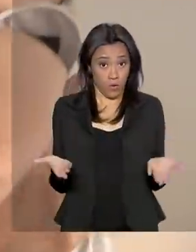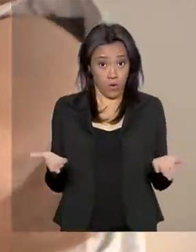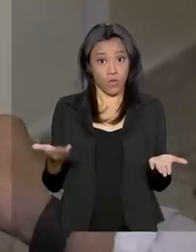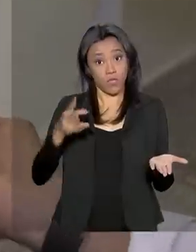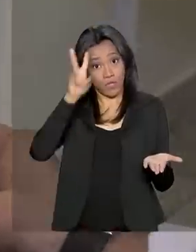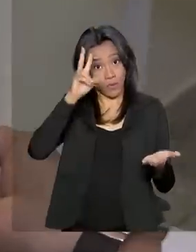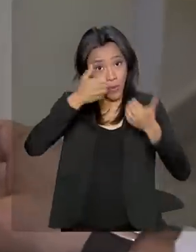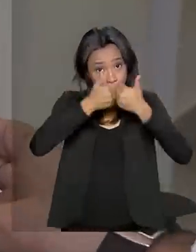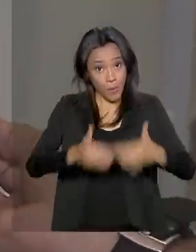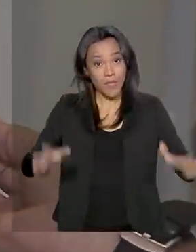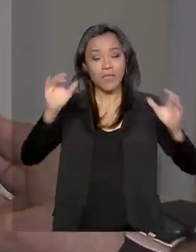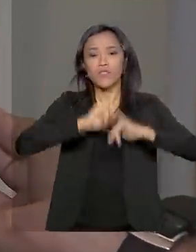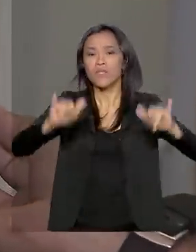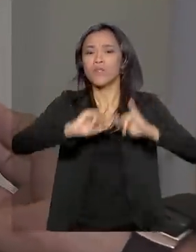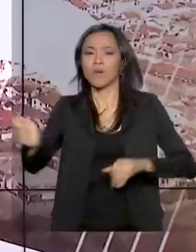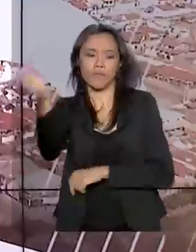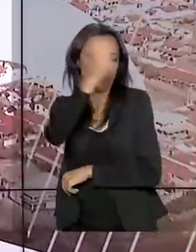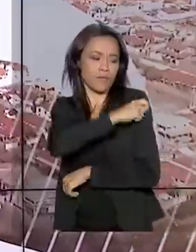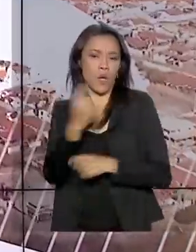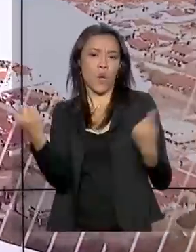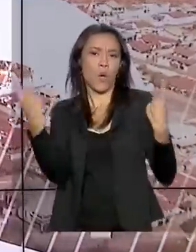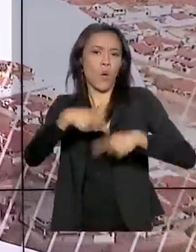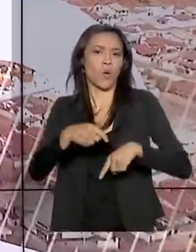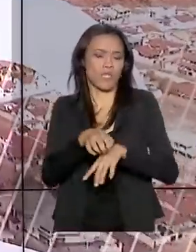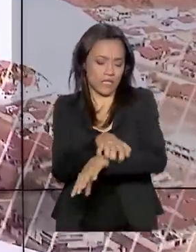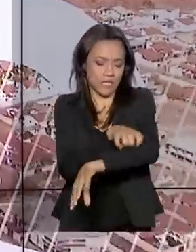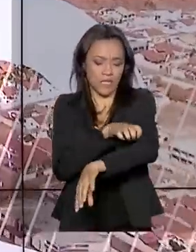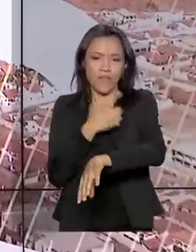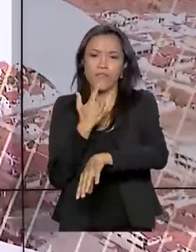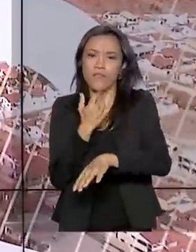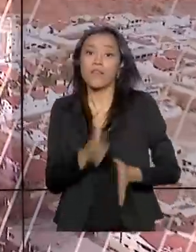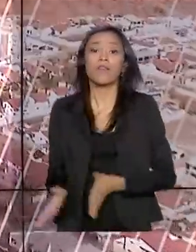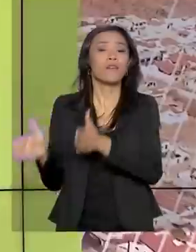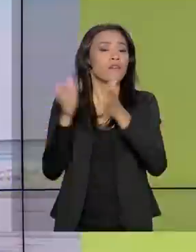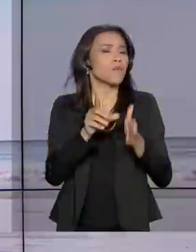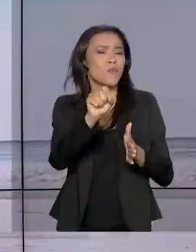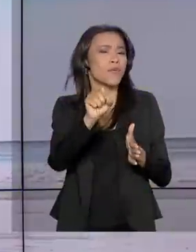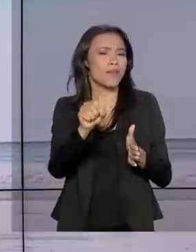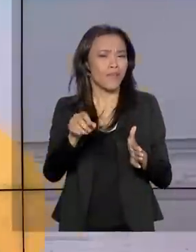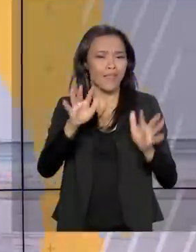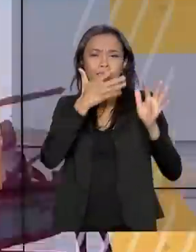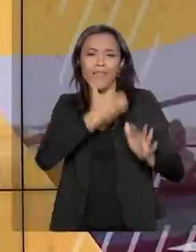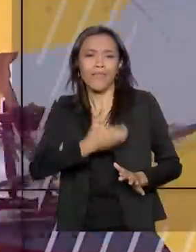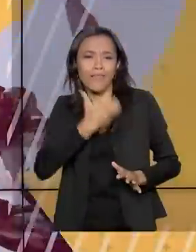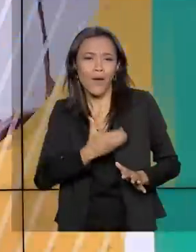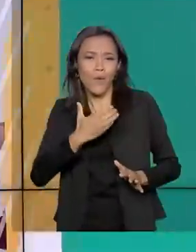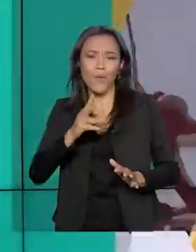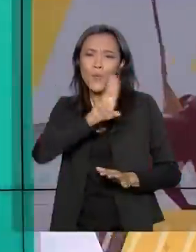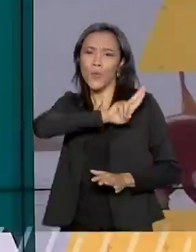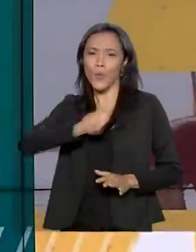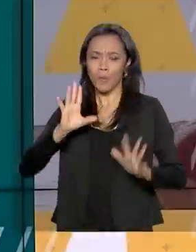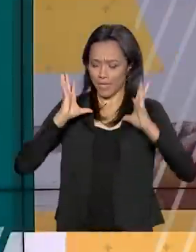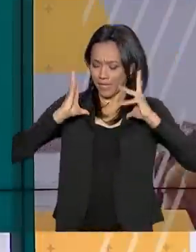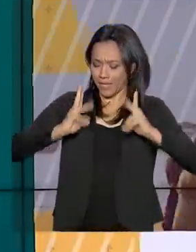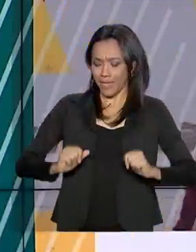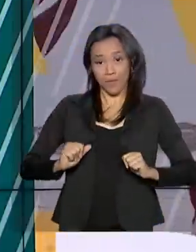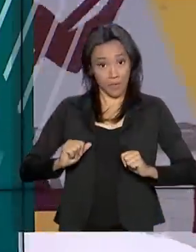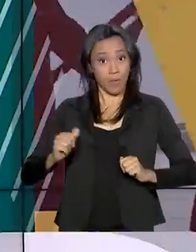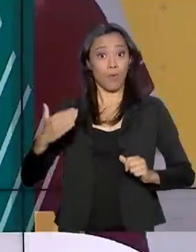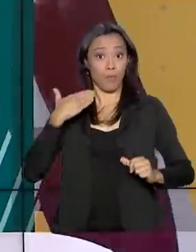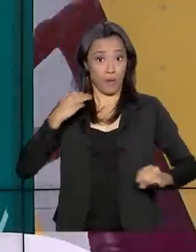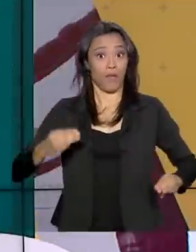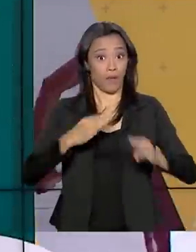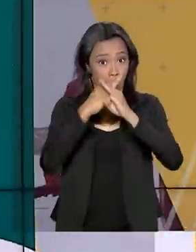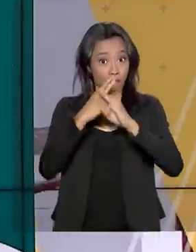nacional de vacinação contra o sarampo. E veja também, que tal passar o Natal com o nome limpo? Caixa vai renegociar